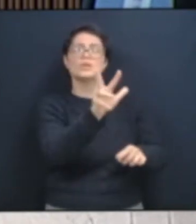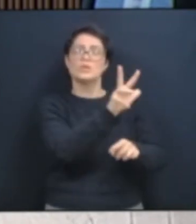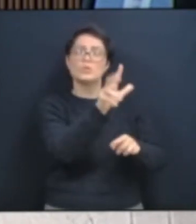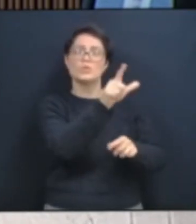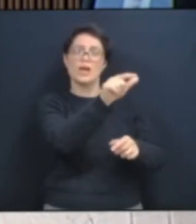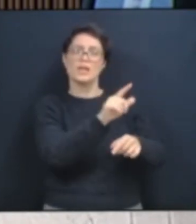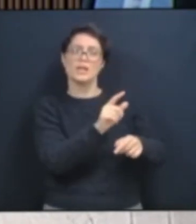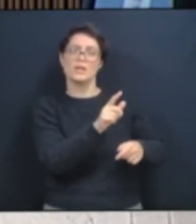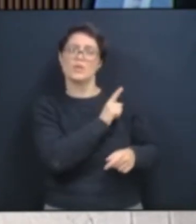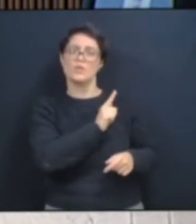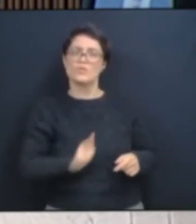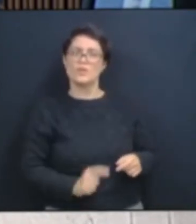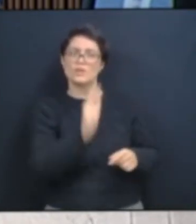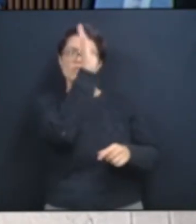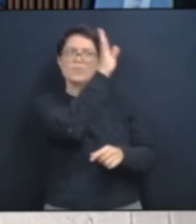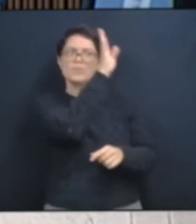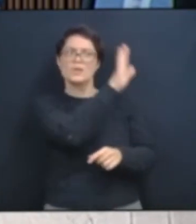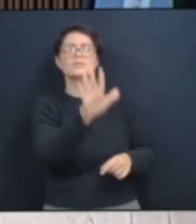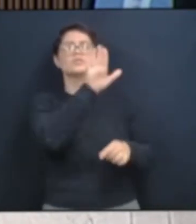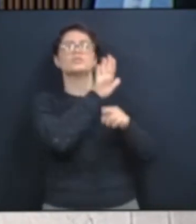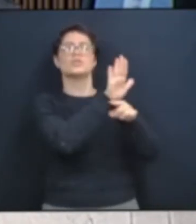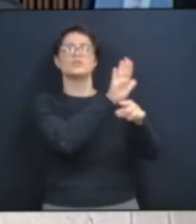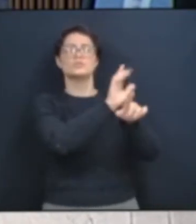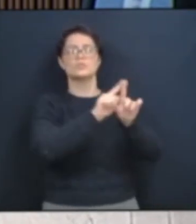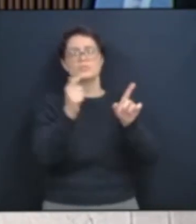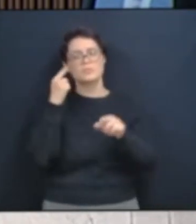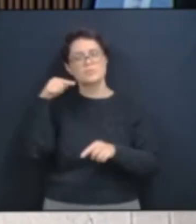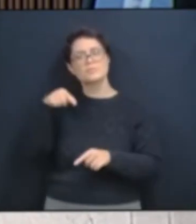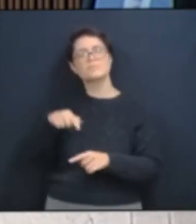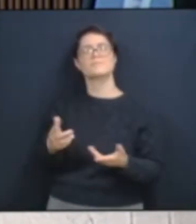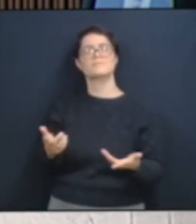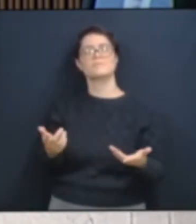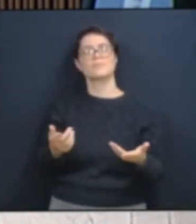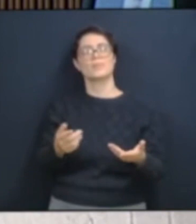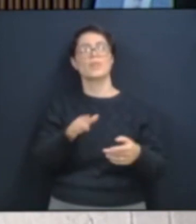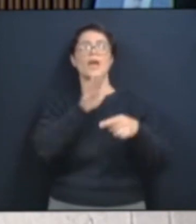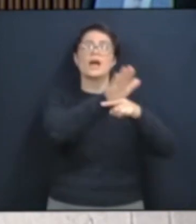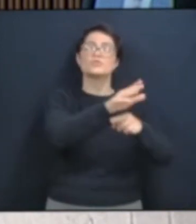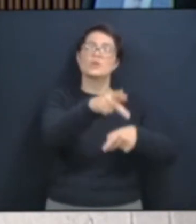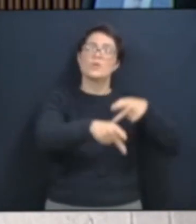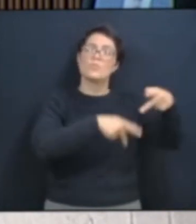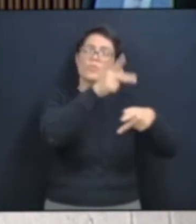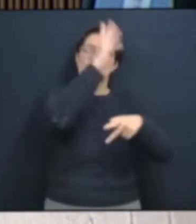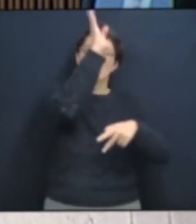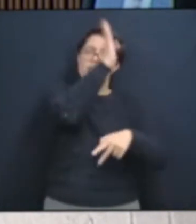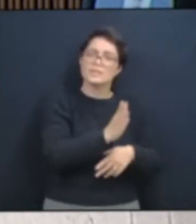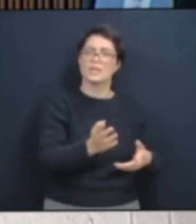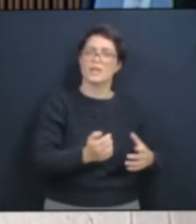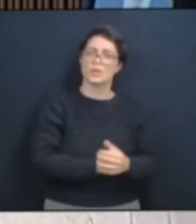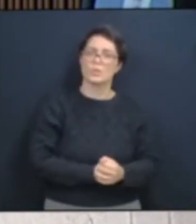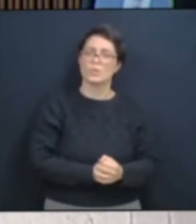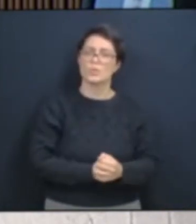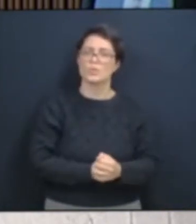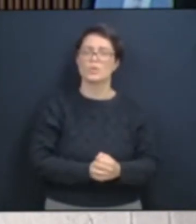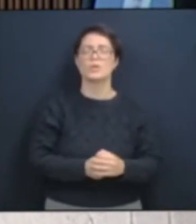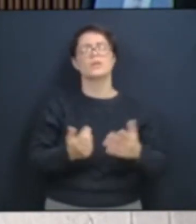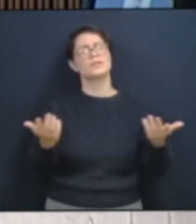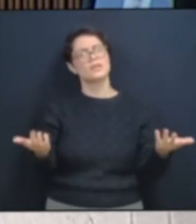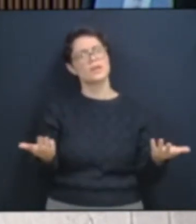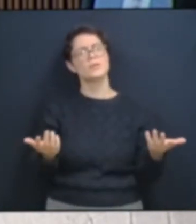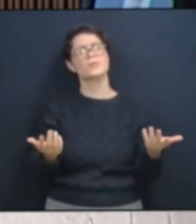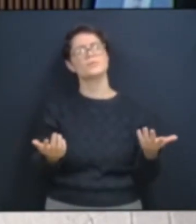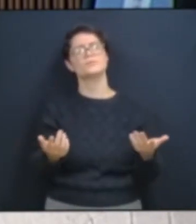brasileiro. E entender que a gente está num momento diferente é ajudar. Portanto, esse tipo de agressão,